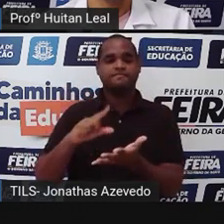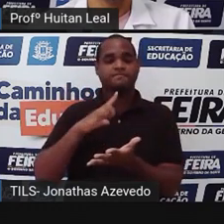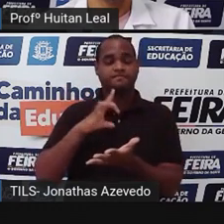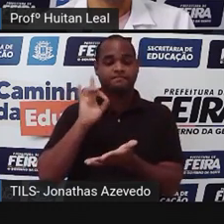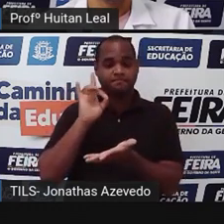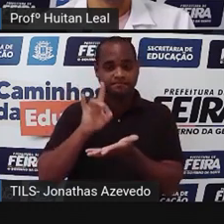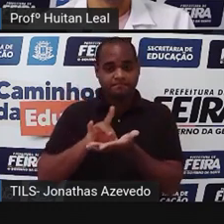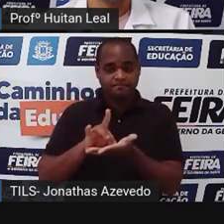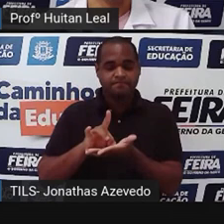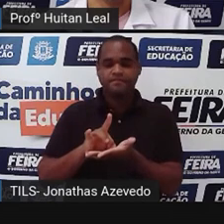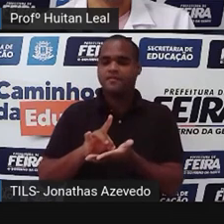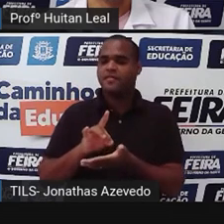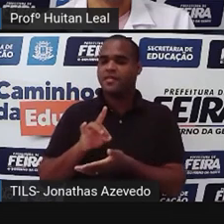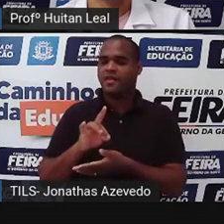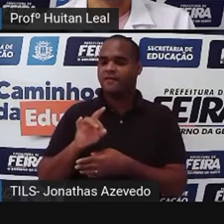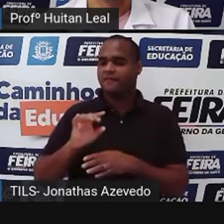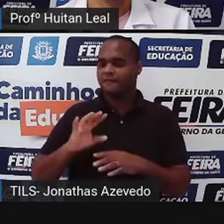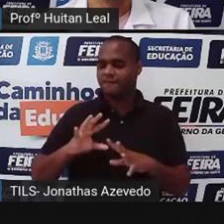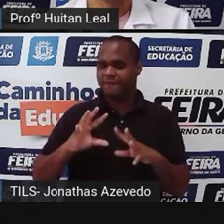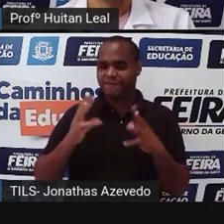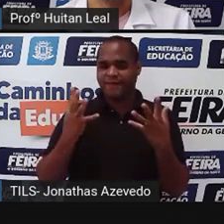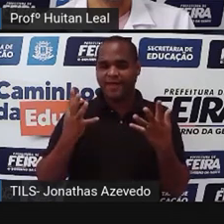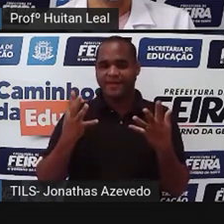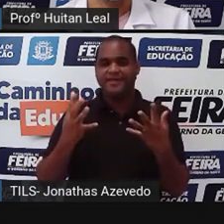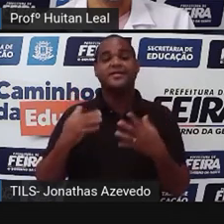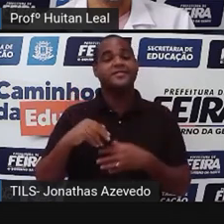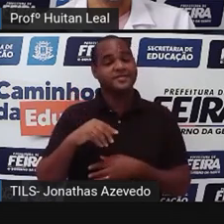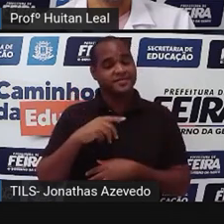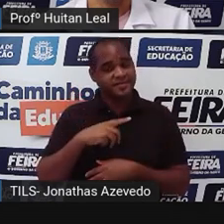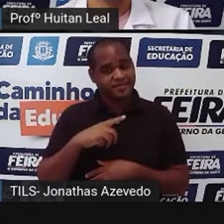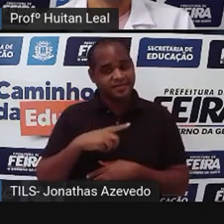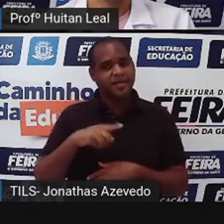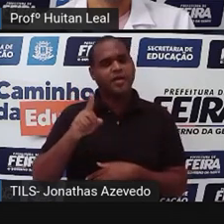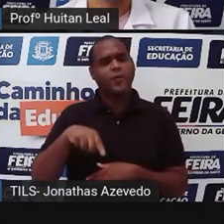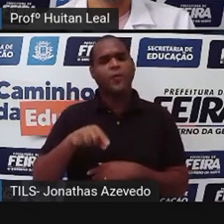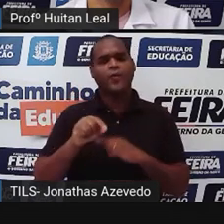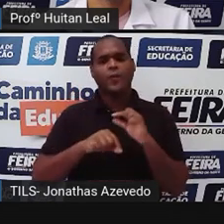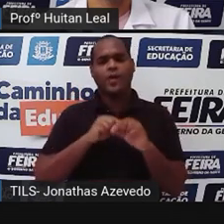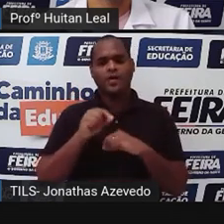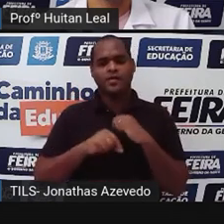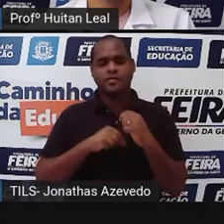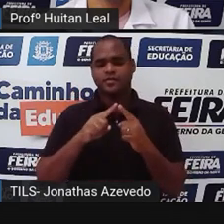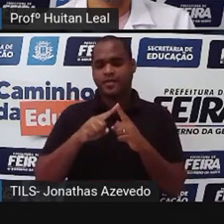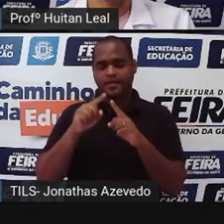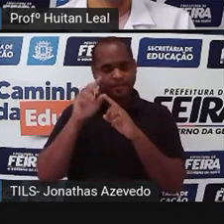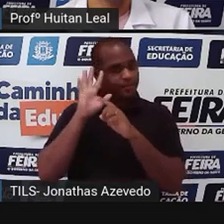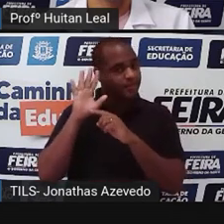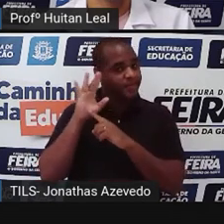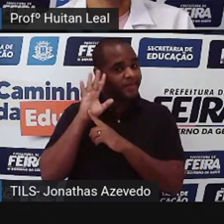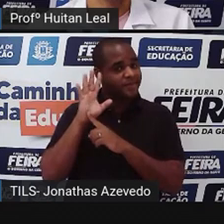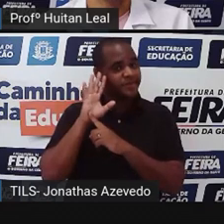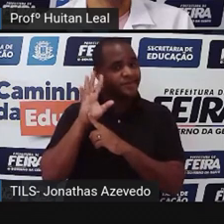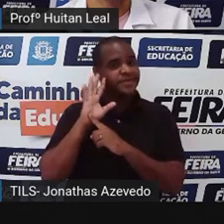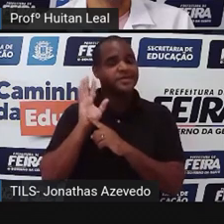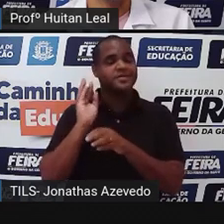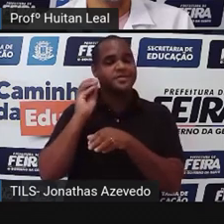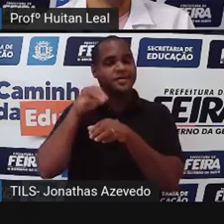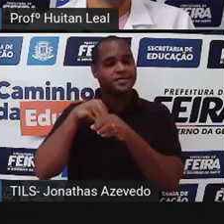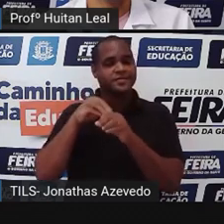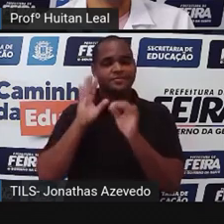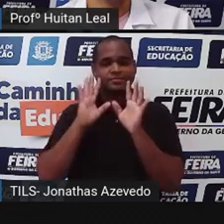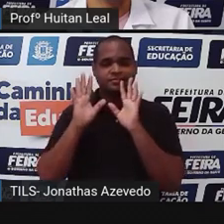existência na fantasia, ou seja, aquilo que resulta do imaginário. Então, a palavra